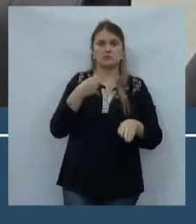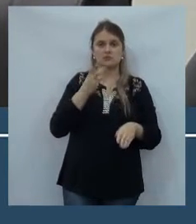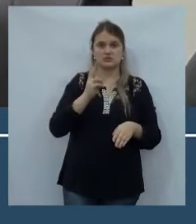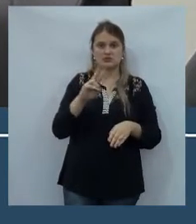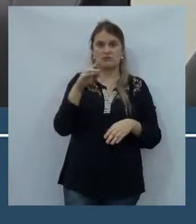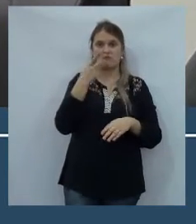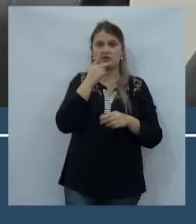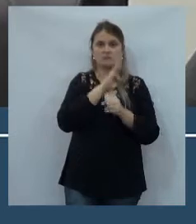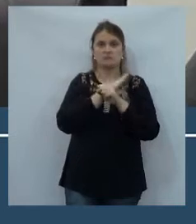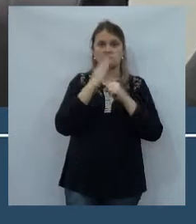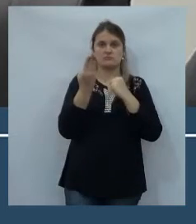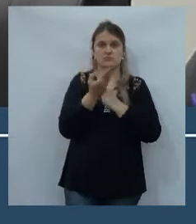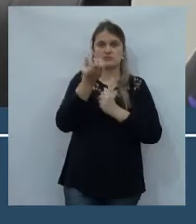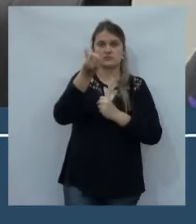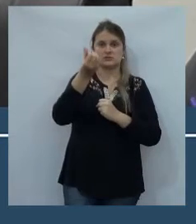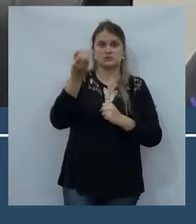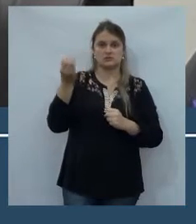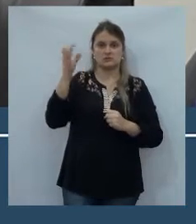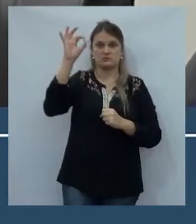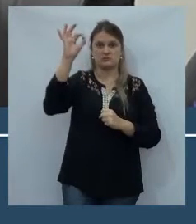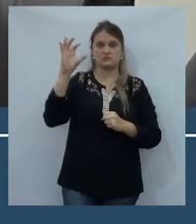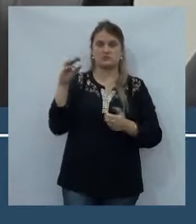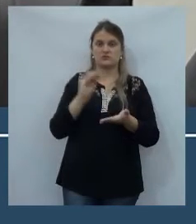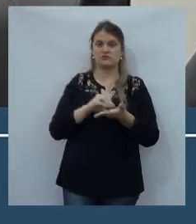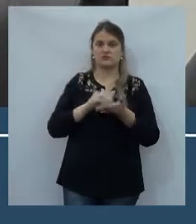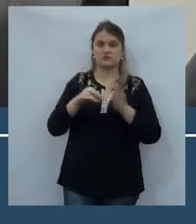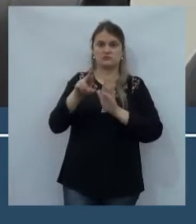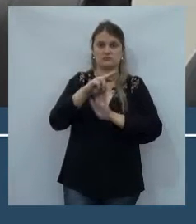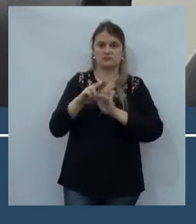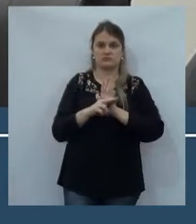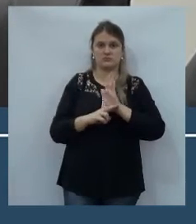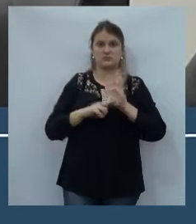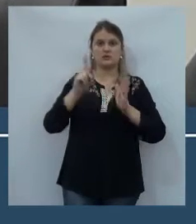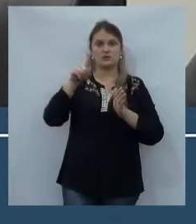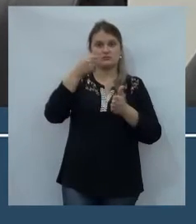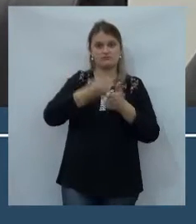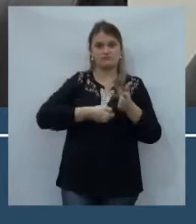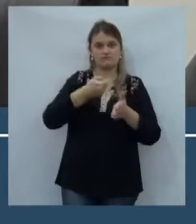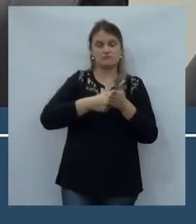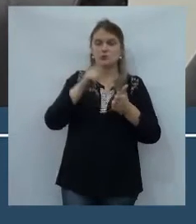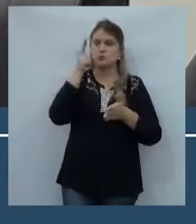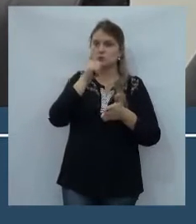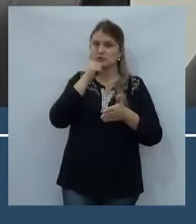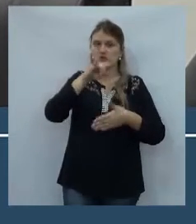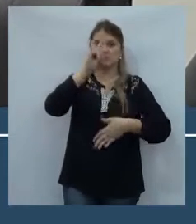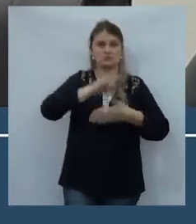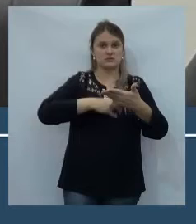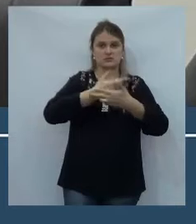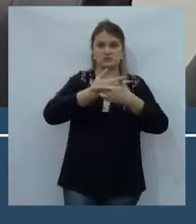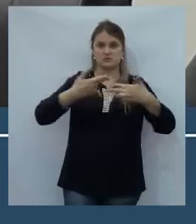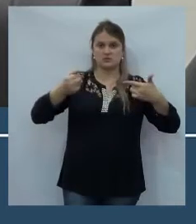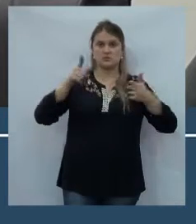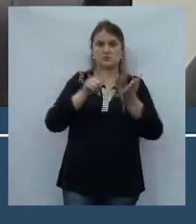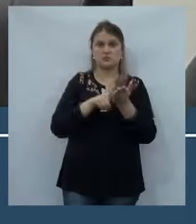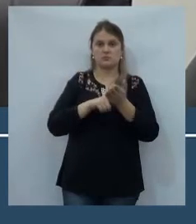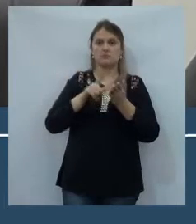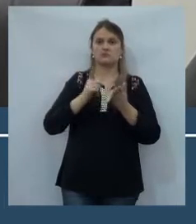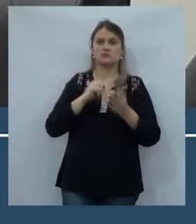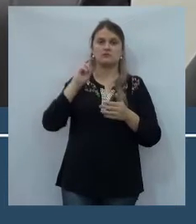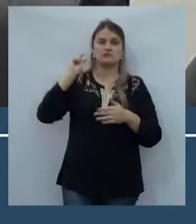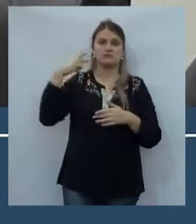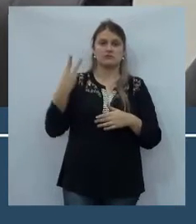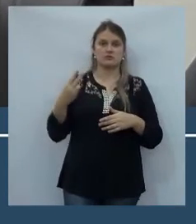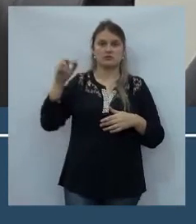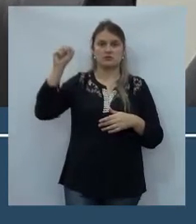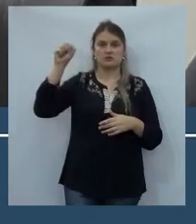% de irregular. E é uma luta para regularizar. Teve lá o governador Carlos Bruno nessa reunião também, foi uma reunião